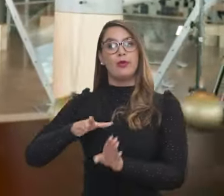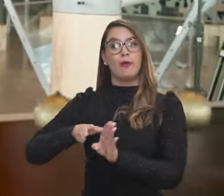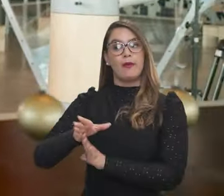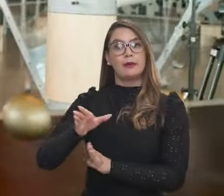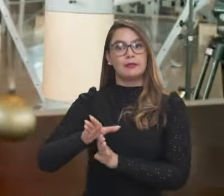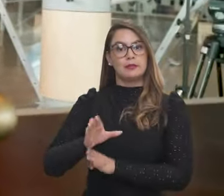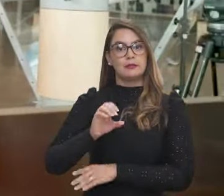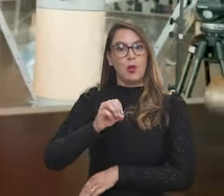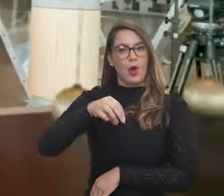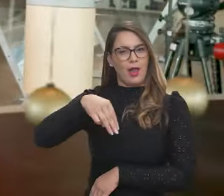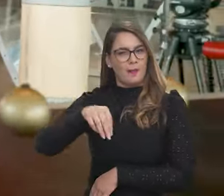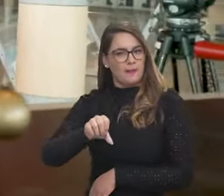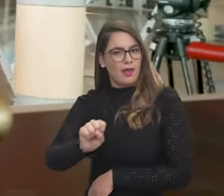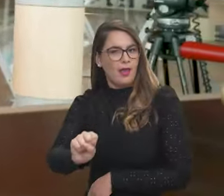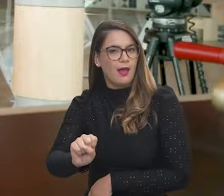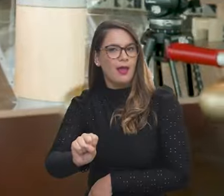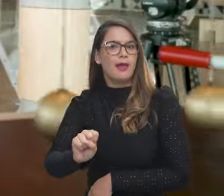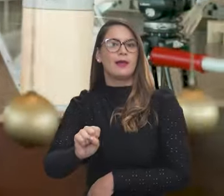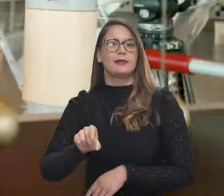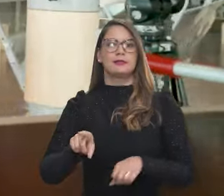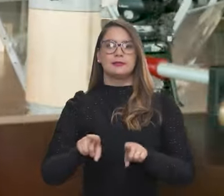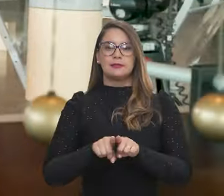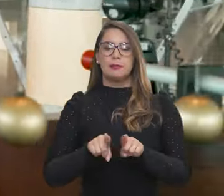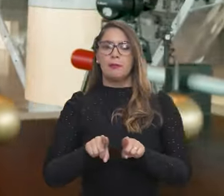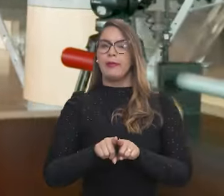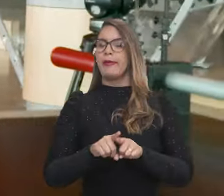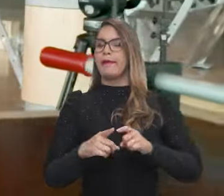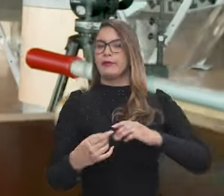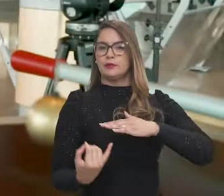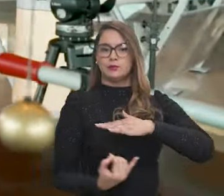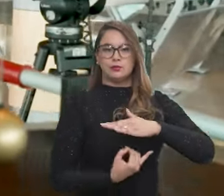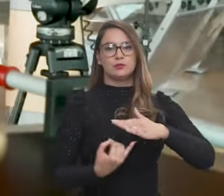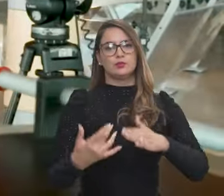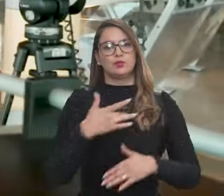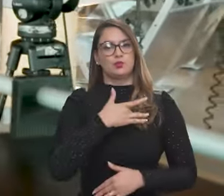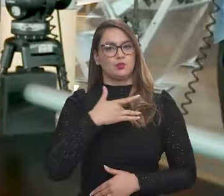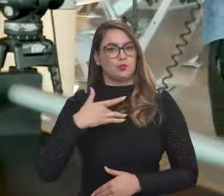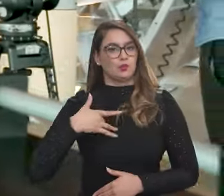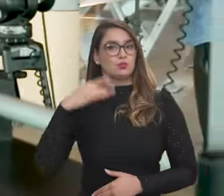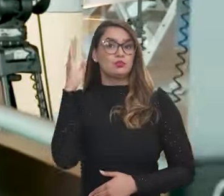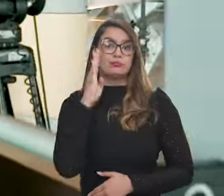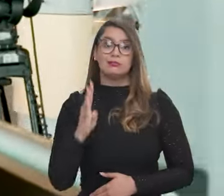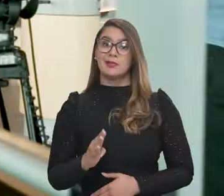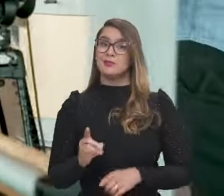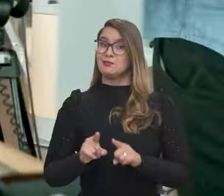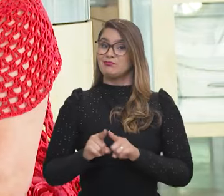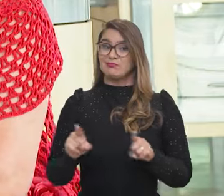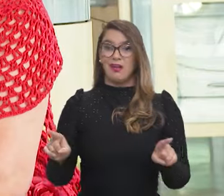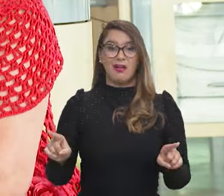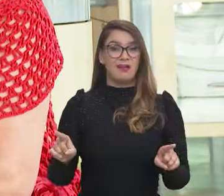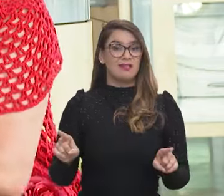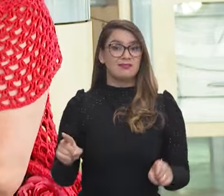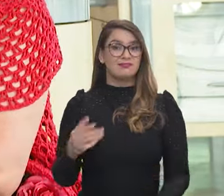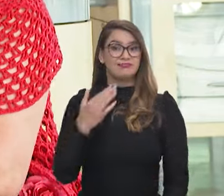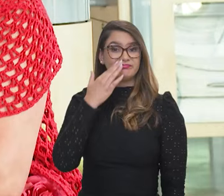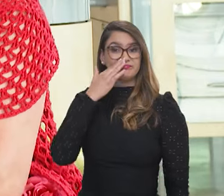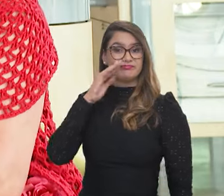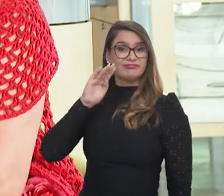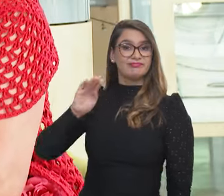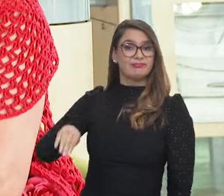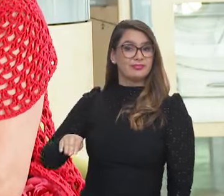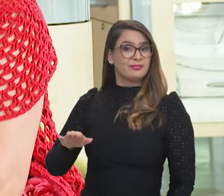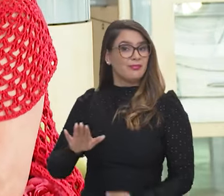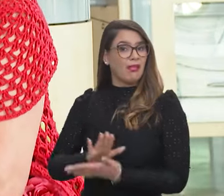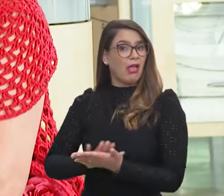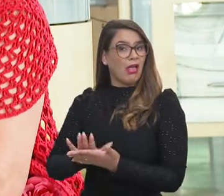orientações da Organização Mundial de Saúde, das próprias instituições de saúde do país e, no entanto, nada disso foi levado em